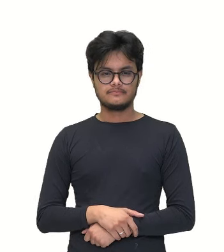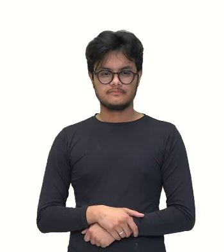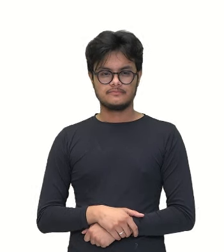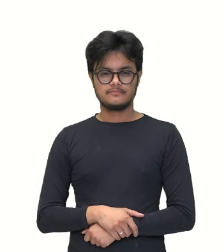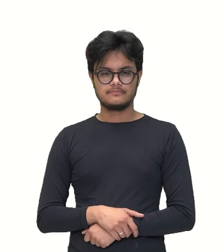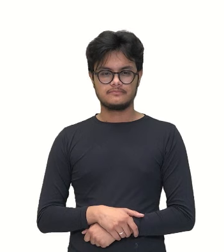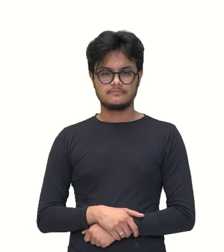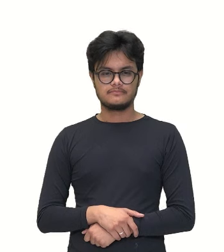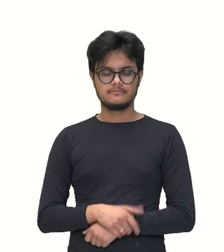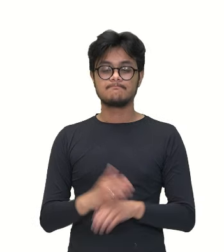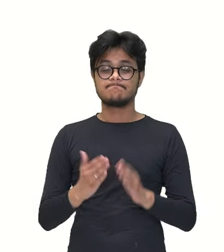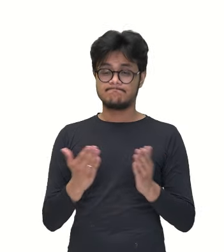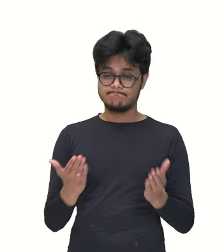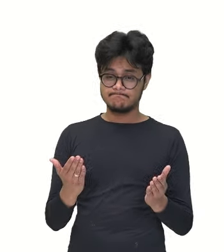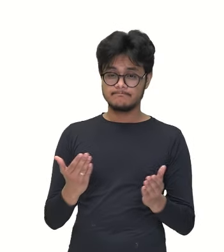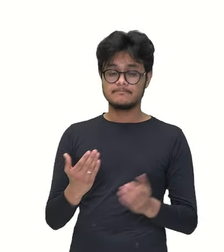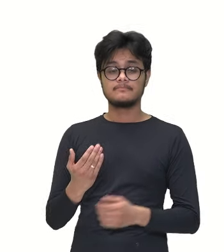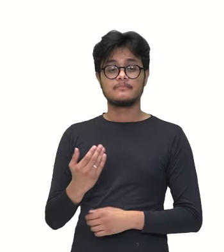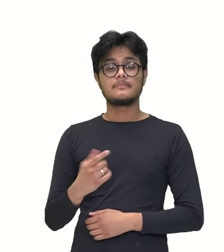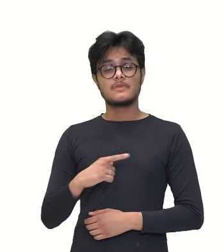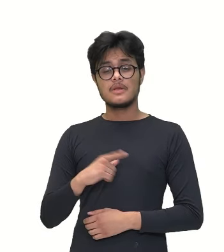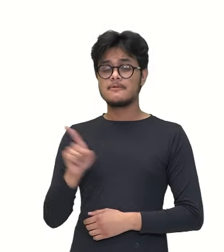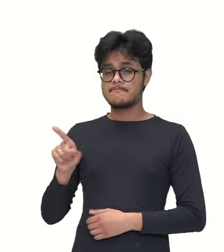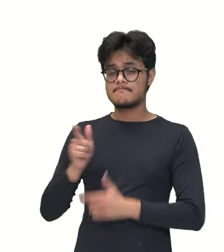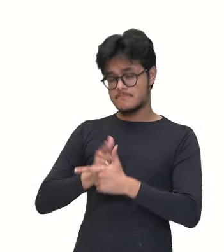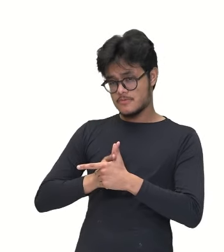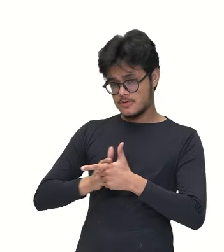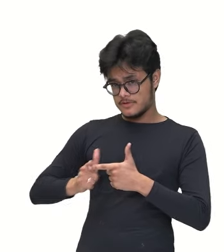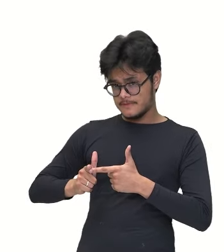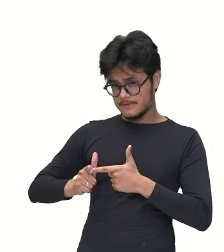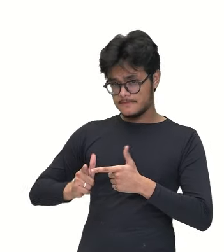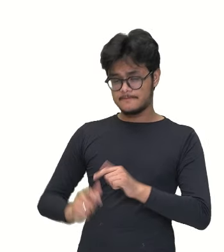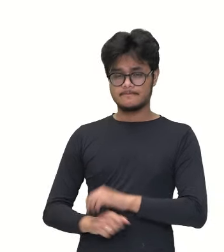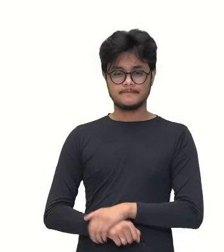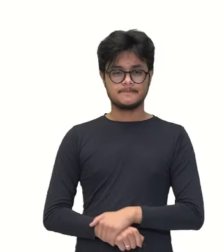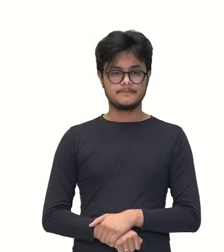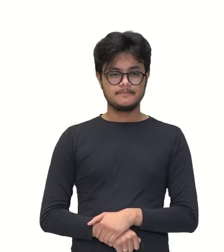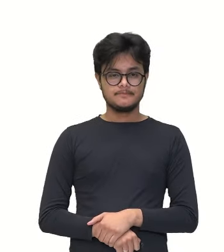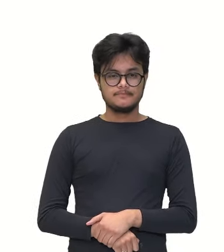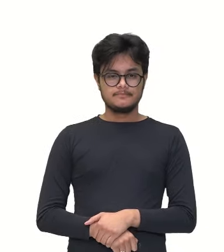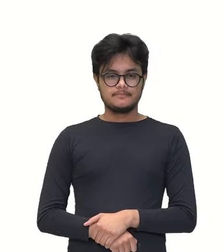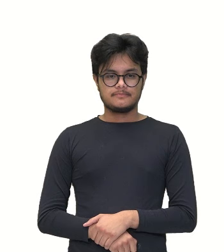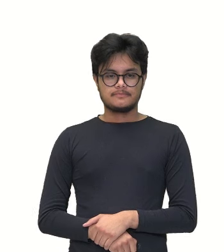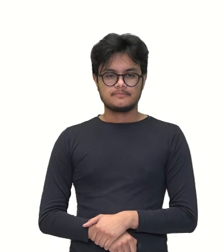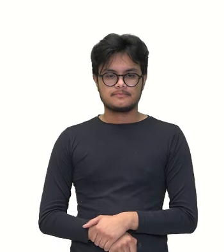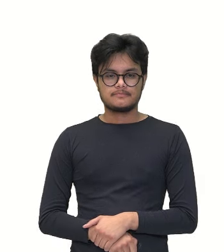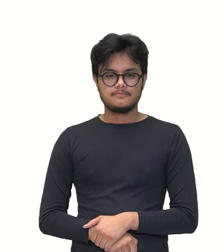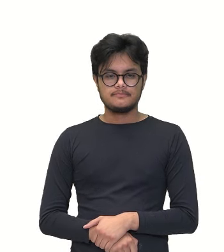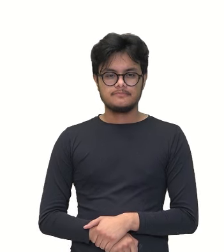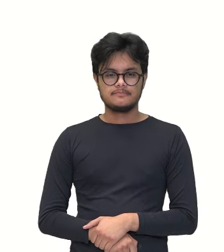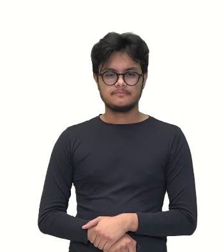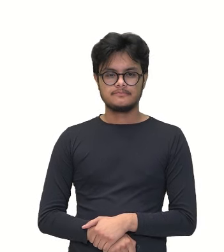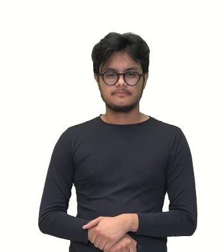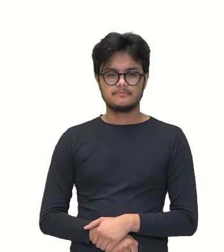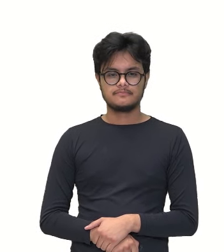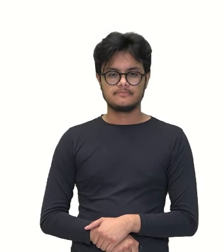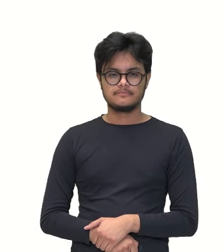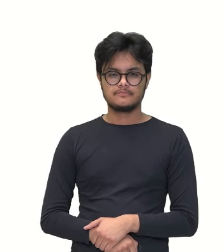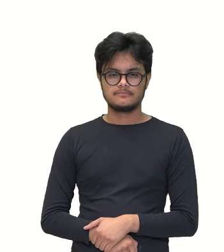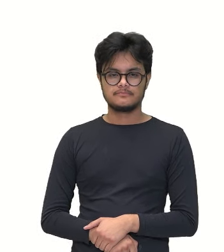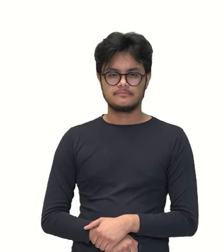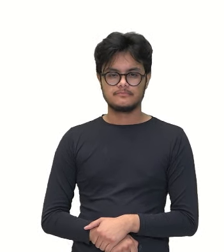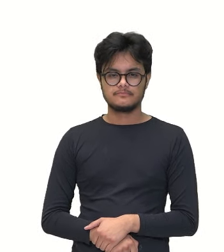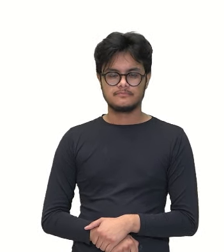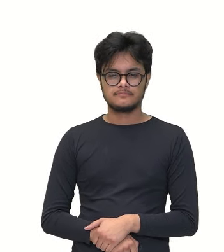Então, tenho aqui no numerador e no denominador, tenho os números terminados em zero, né? Então, posso fazer